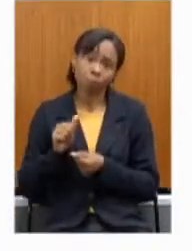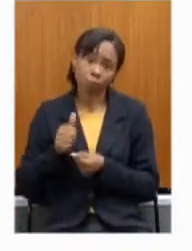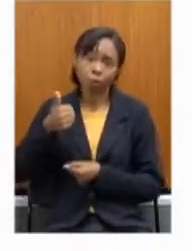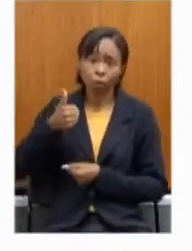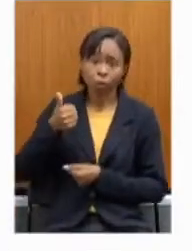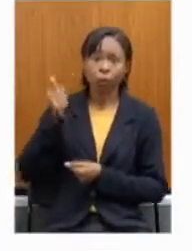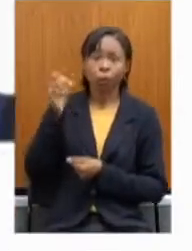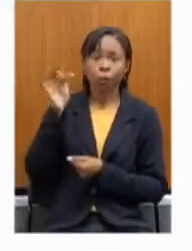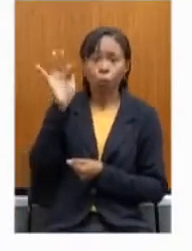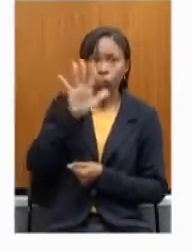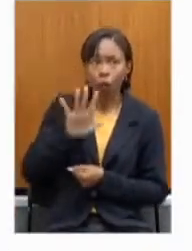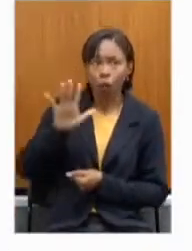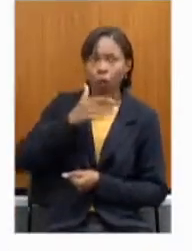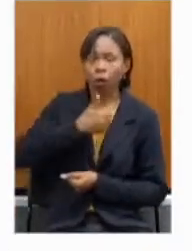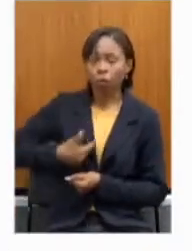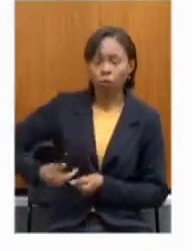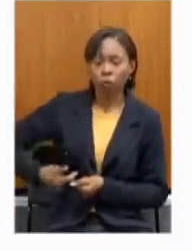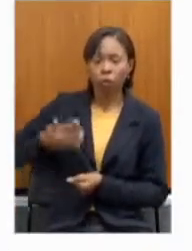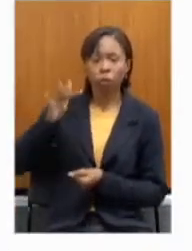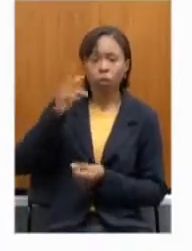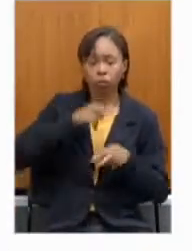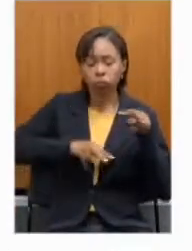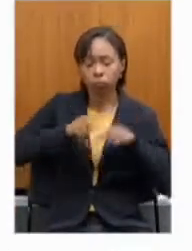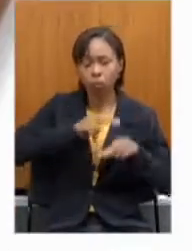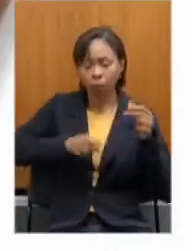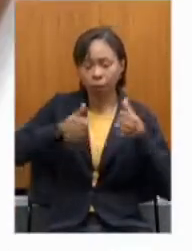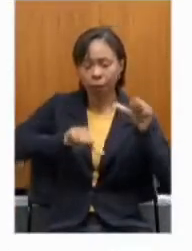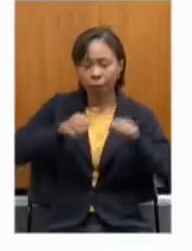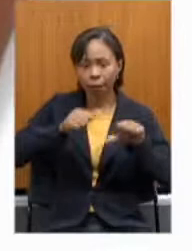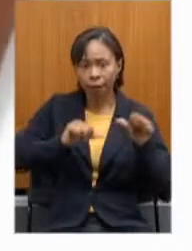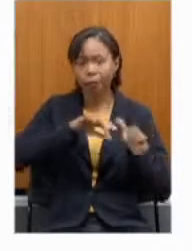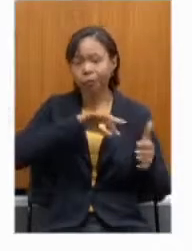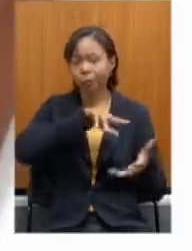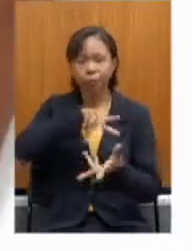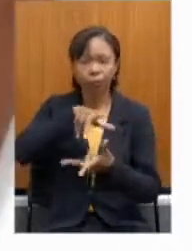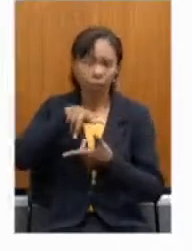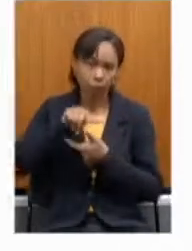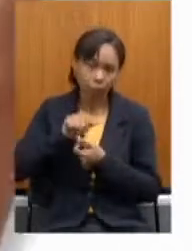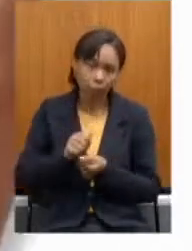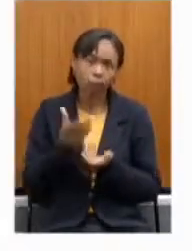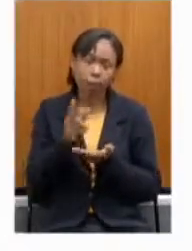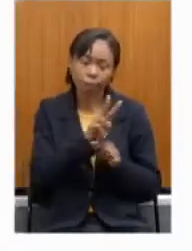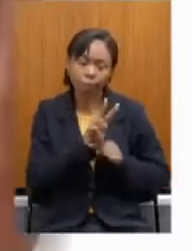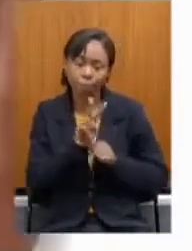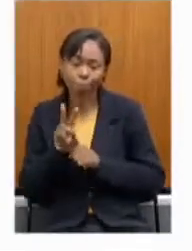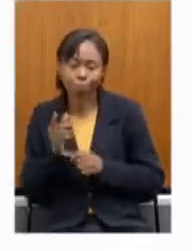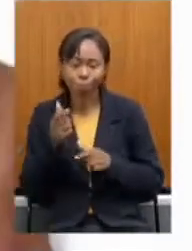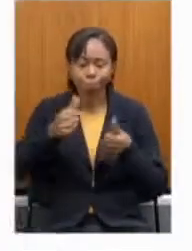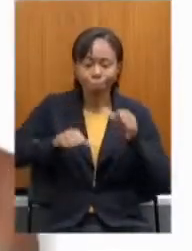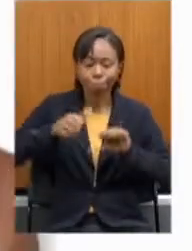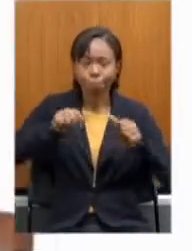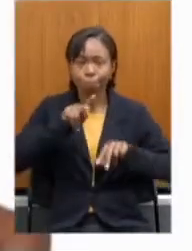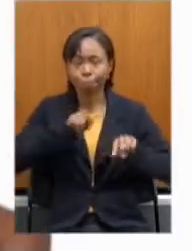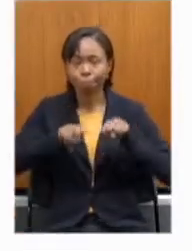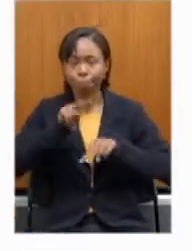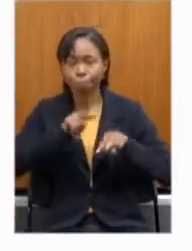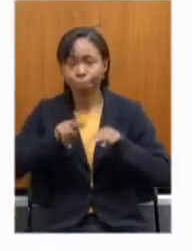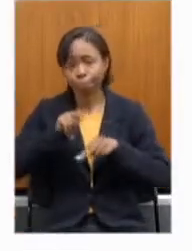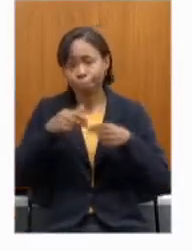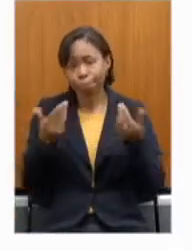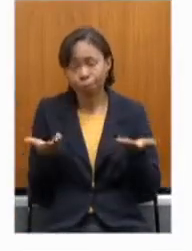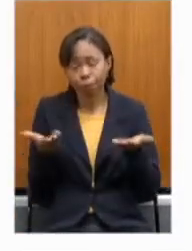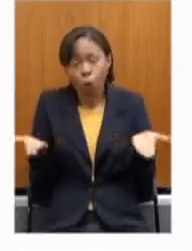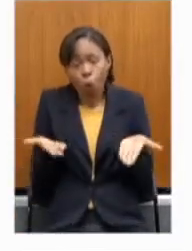Passa por Análises De crédito Internacionais Cria uma série De amarras Para que mesmo O atual